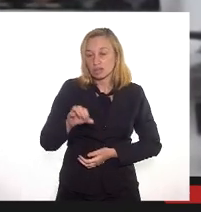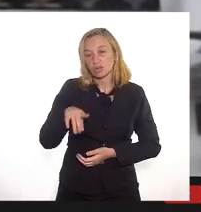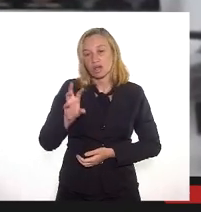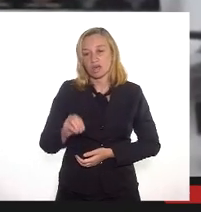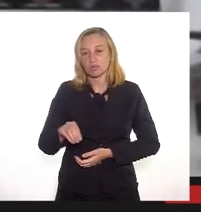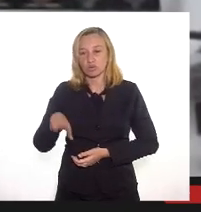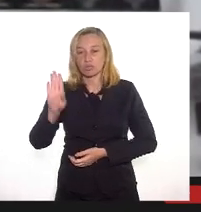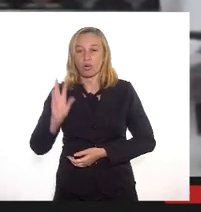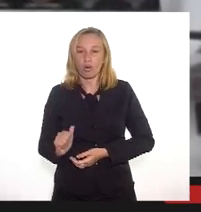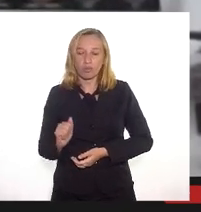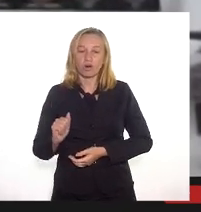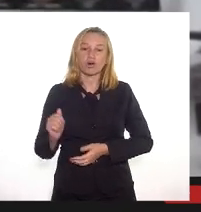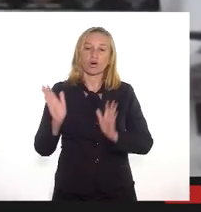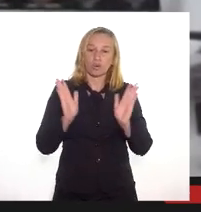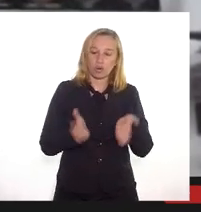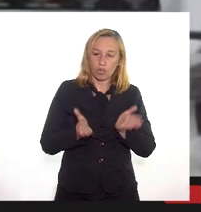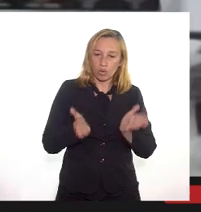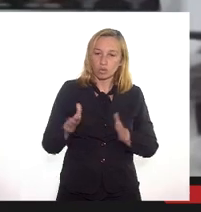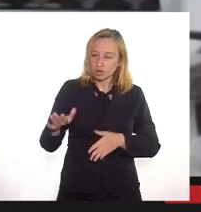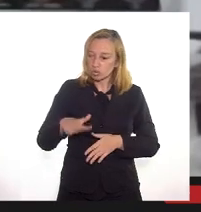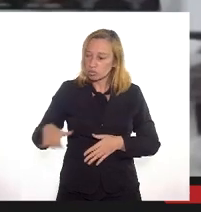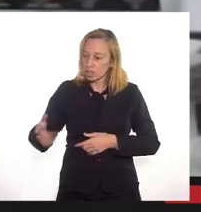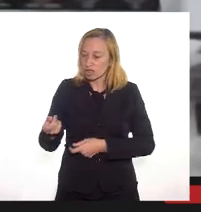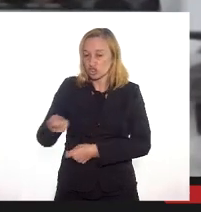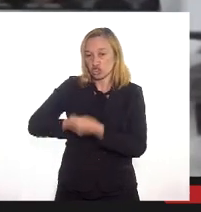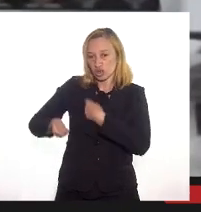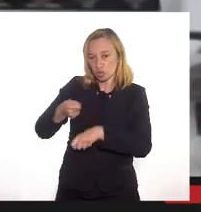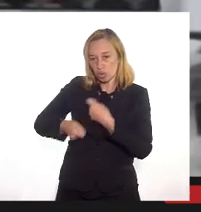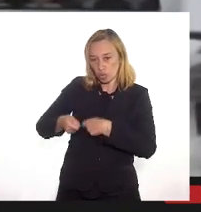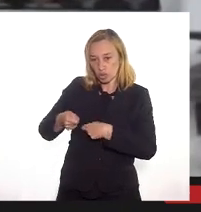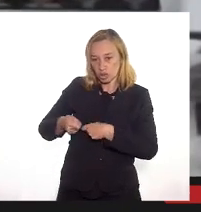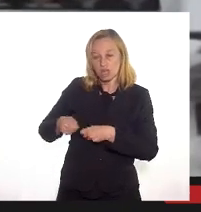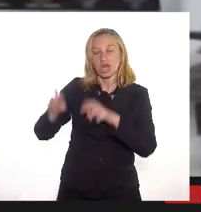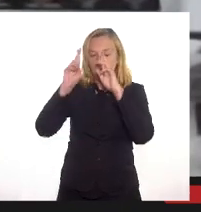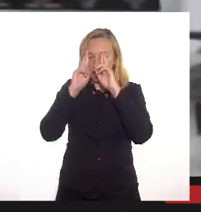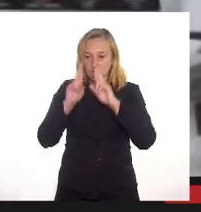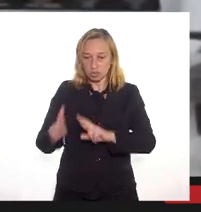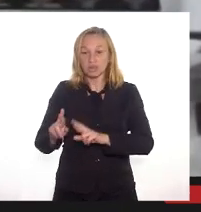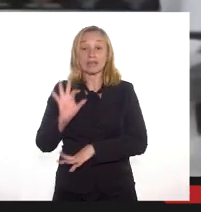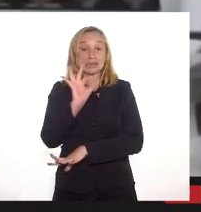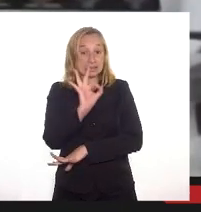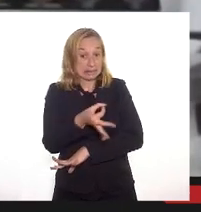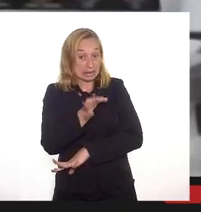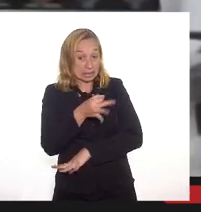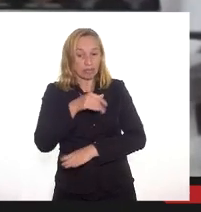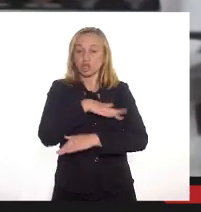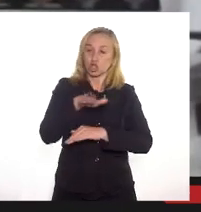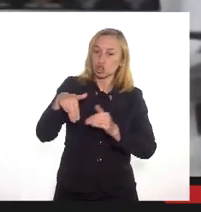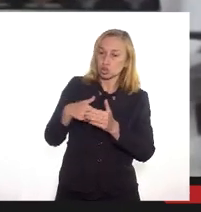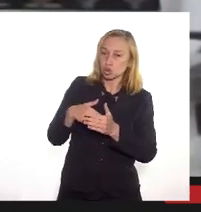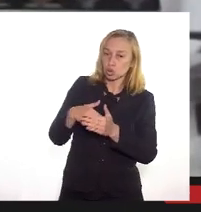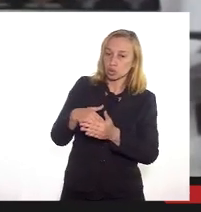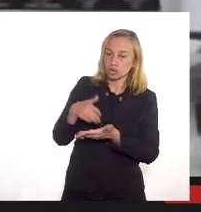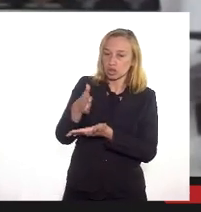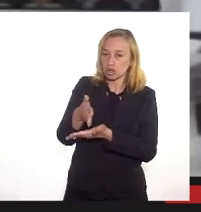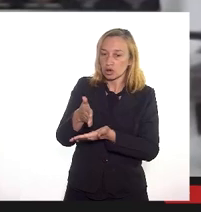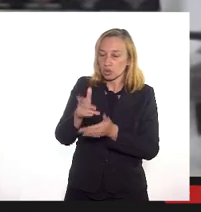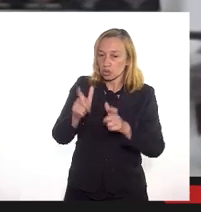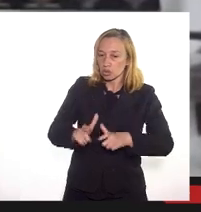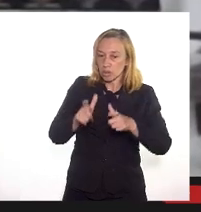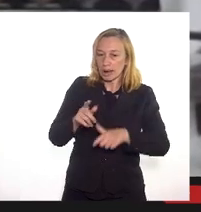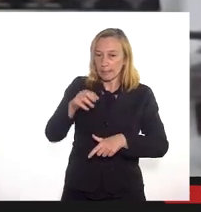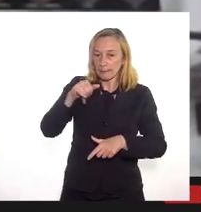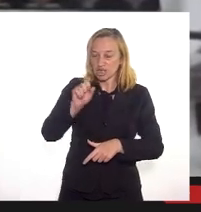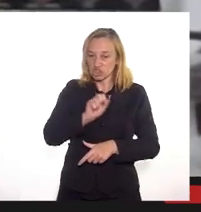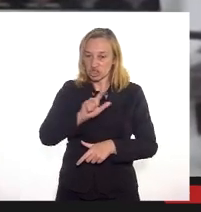bomba ela é hoje uma zona especial de negócios sendo respeitado obviamente toda a faixa marginal conforme a nossa